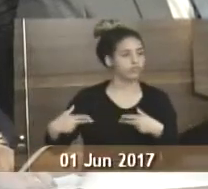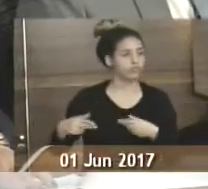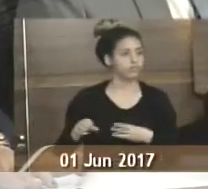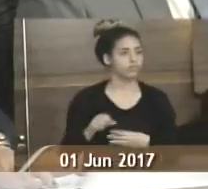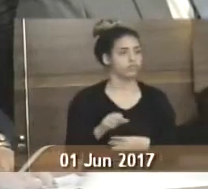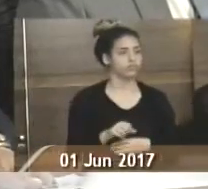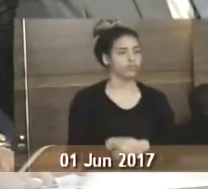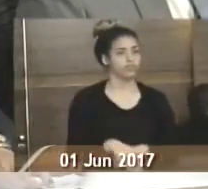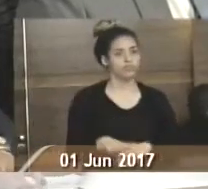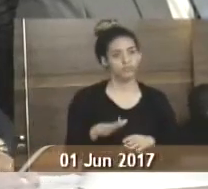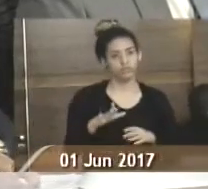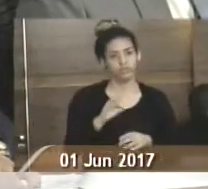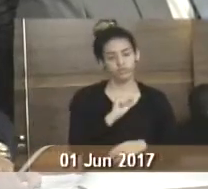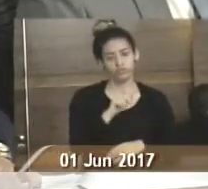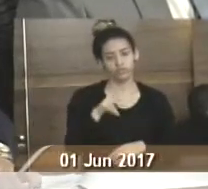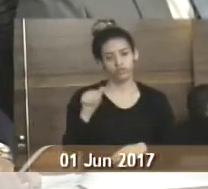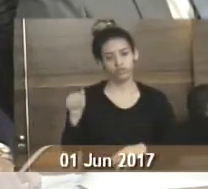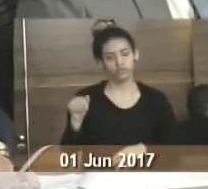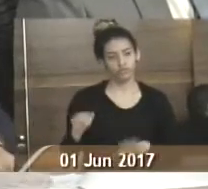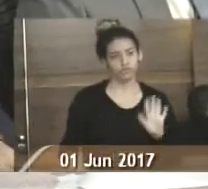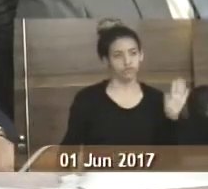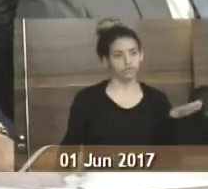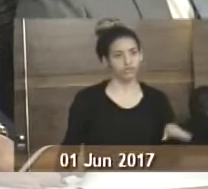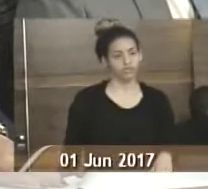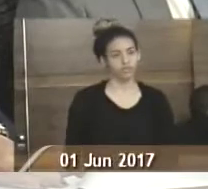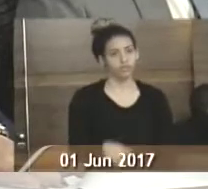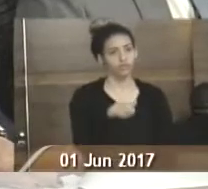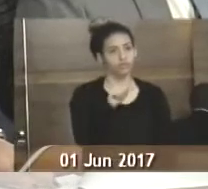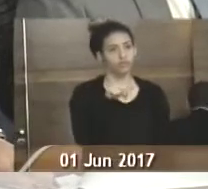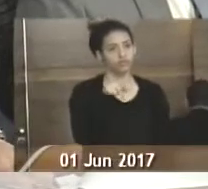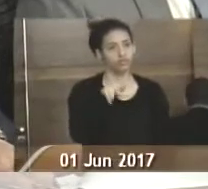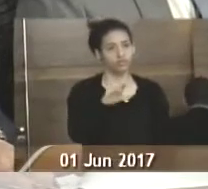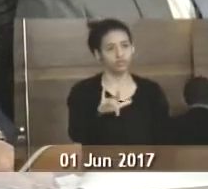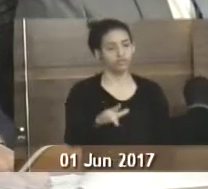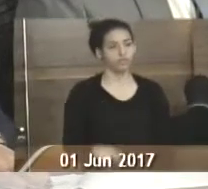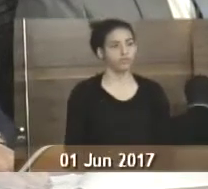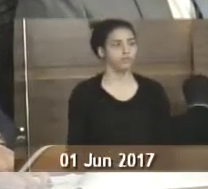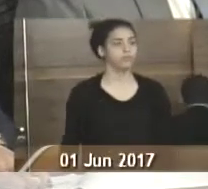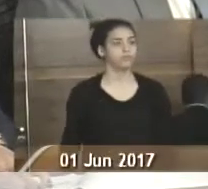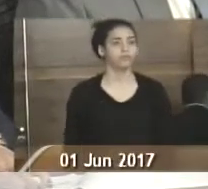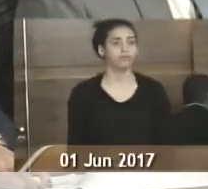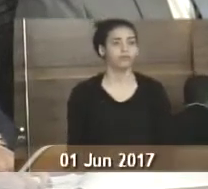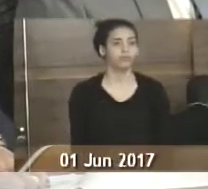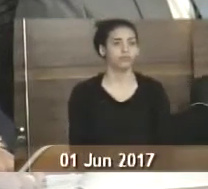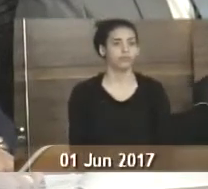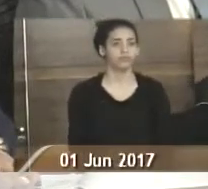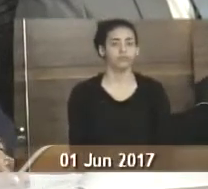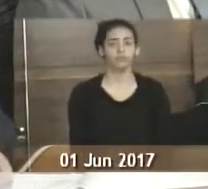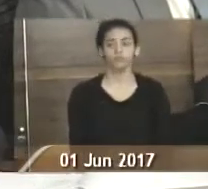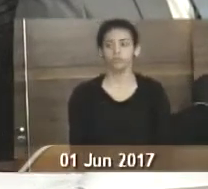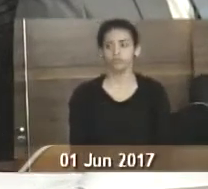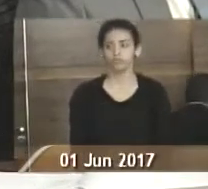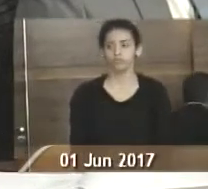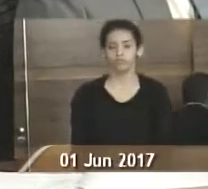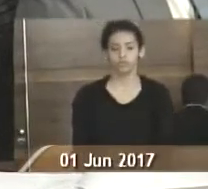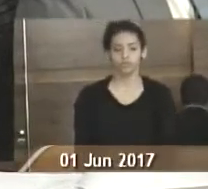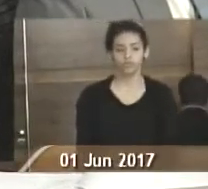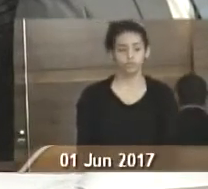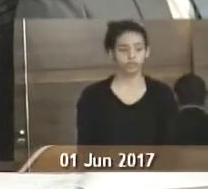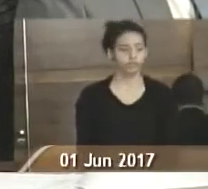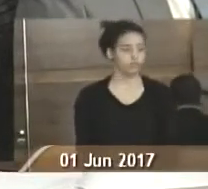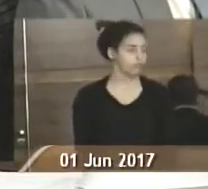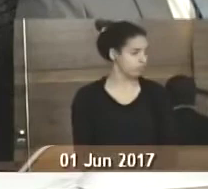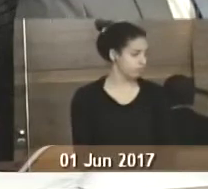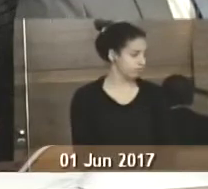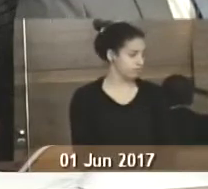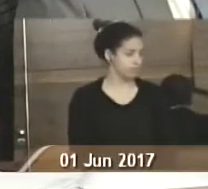de saúde, ESF, família Armezindo Lopes da Rocha, localizado na rua Leandro José de Figueiredo, bairro Praia